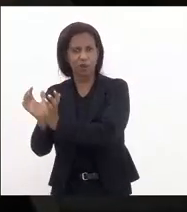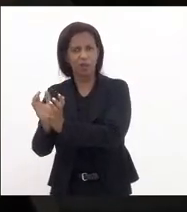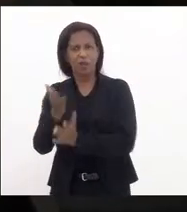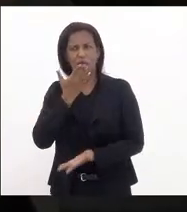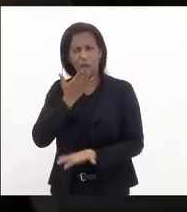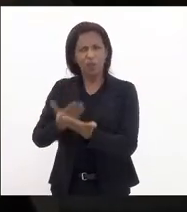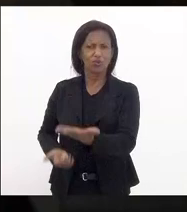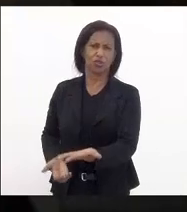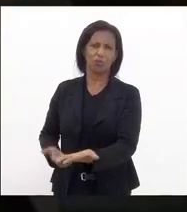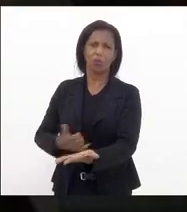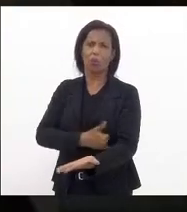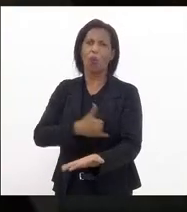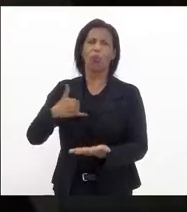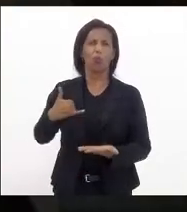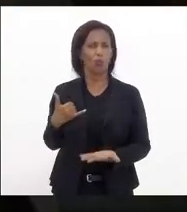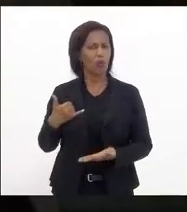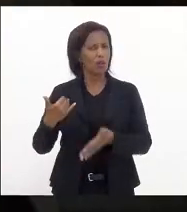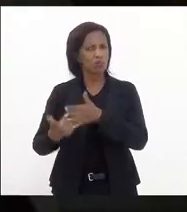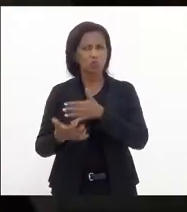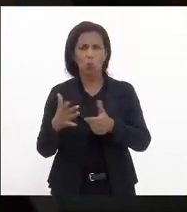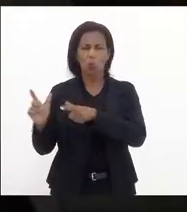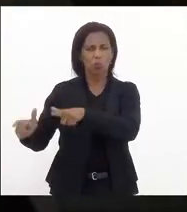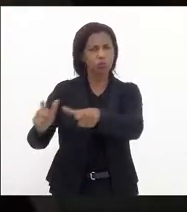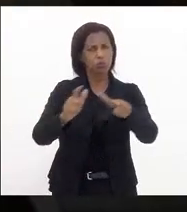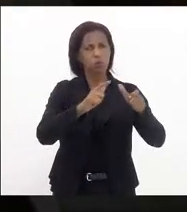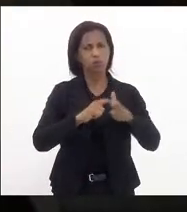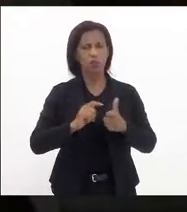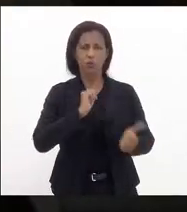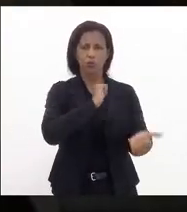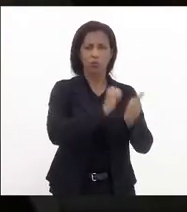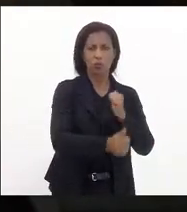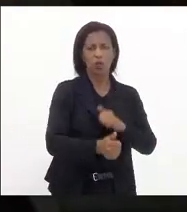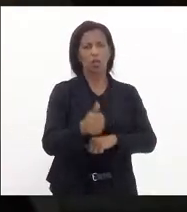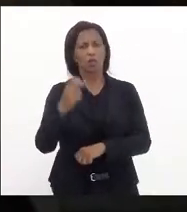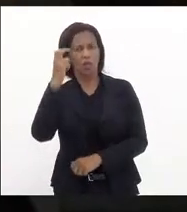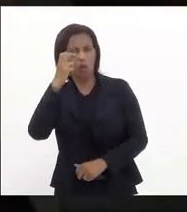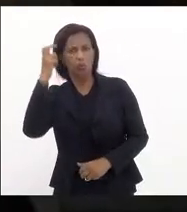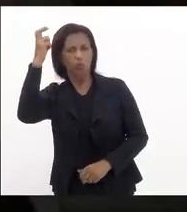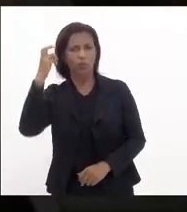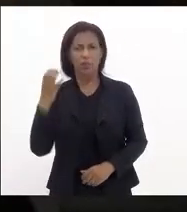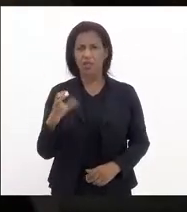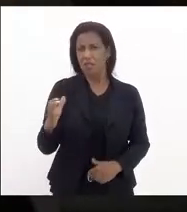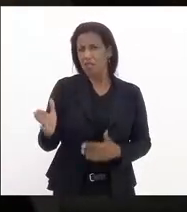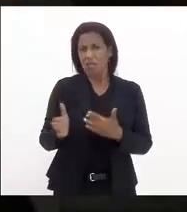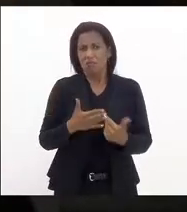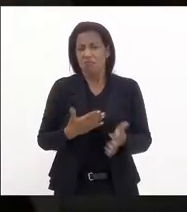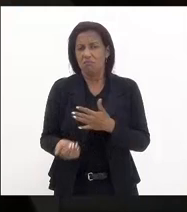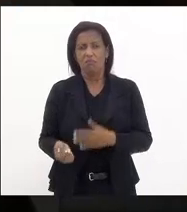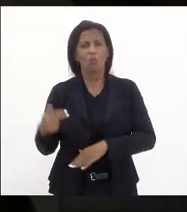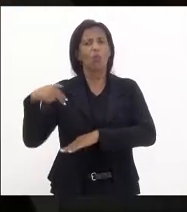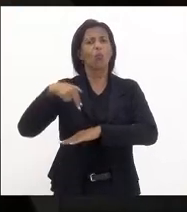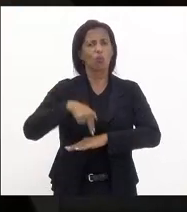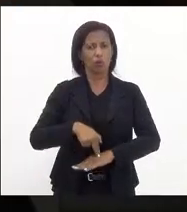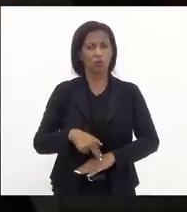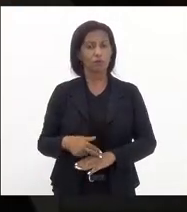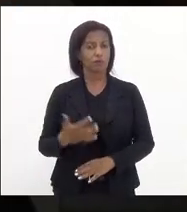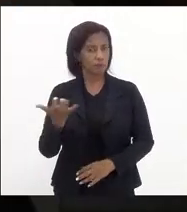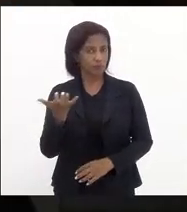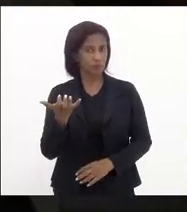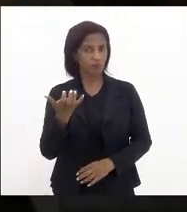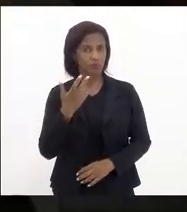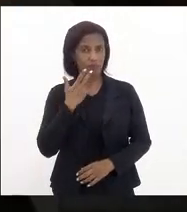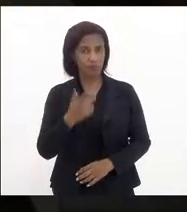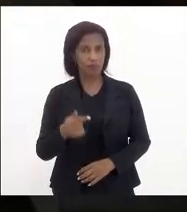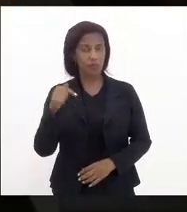tipo de representação que nos orgulha em qualquer área no esporte na cultura na ciência onde quer que seja então eu quero aqui dizer